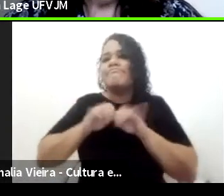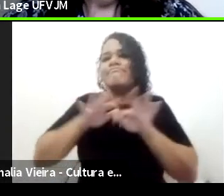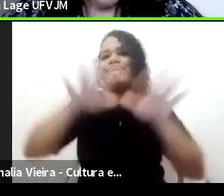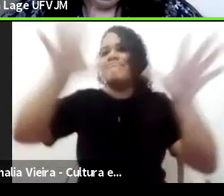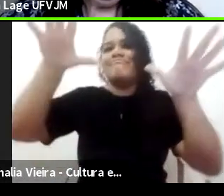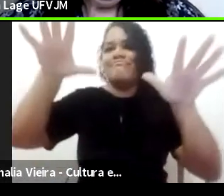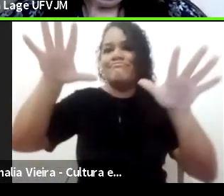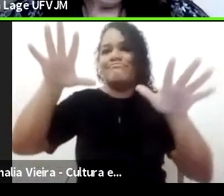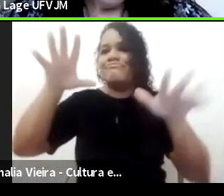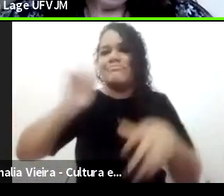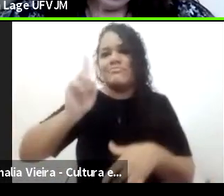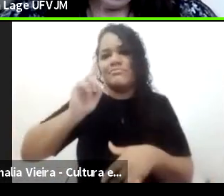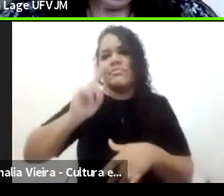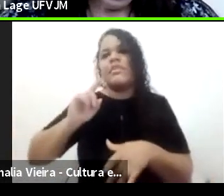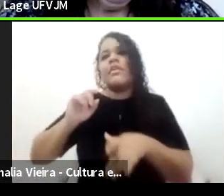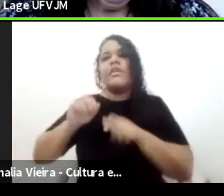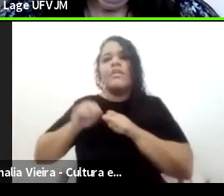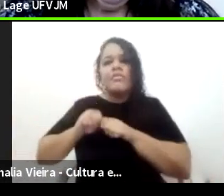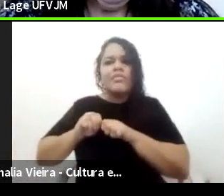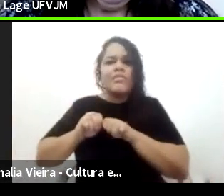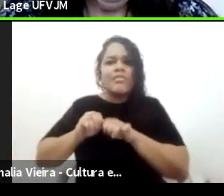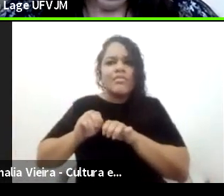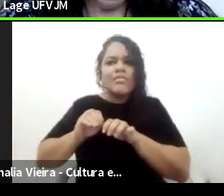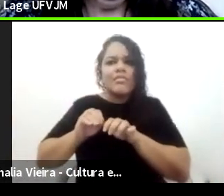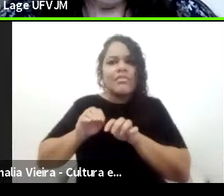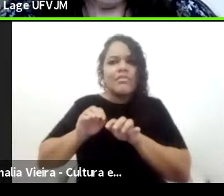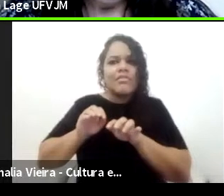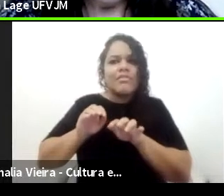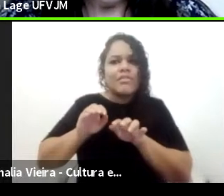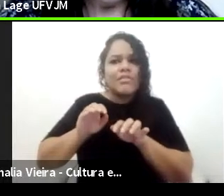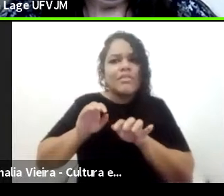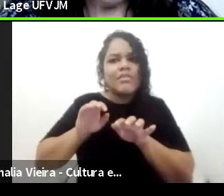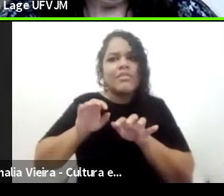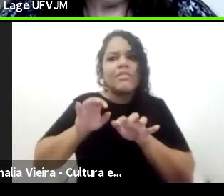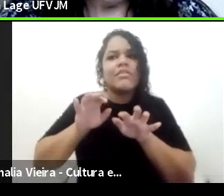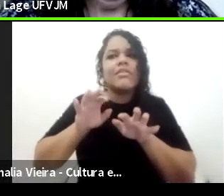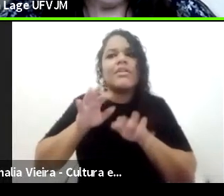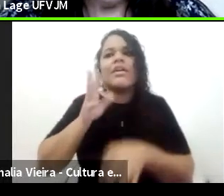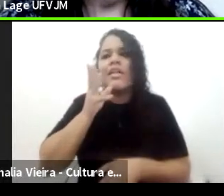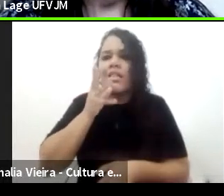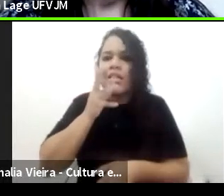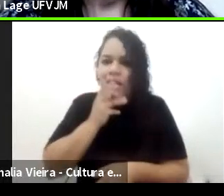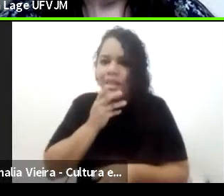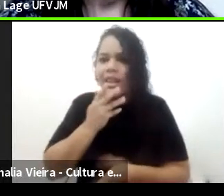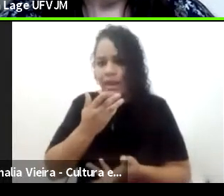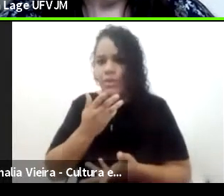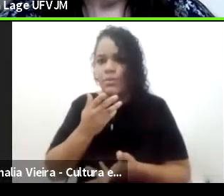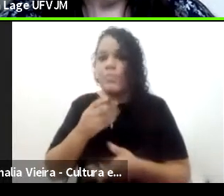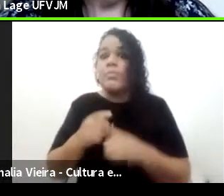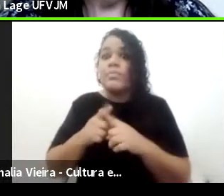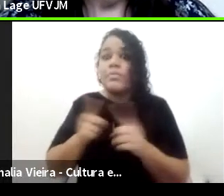Mas, porém, é uma institucionalização...